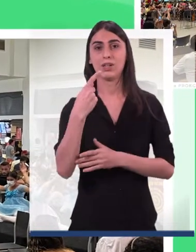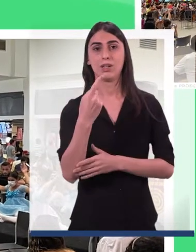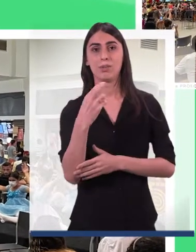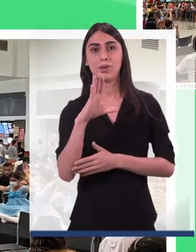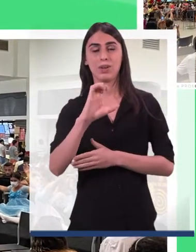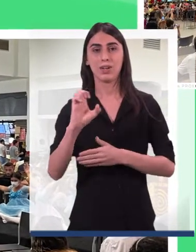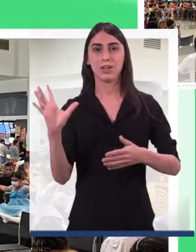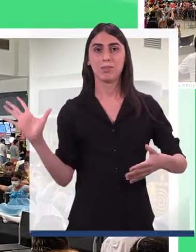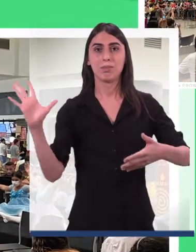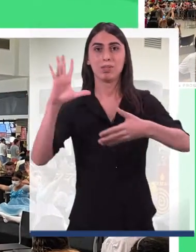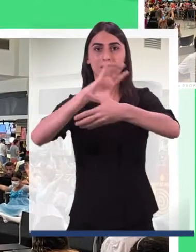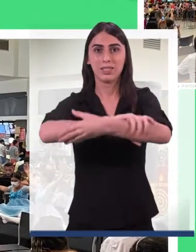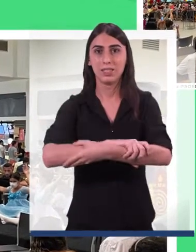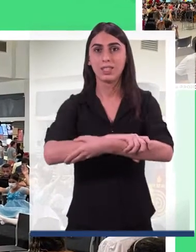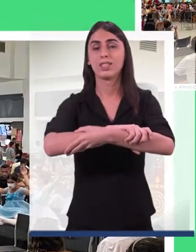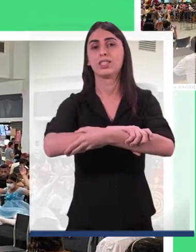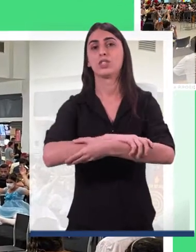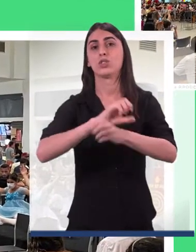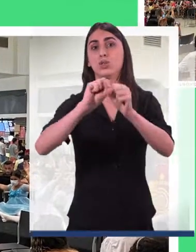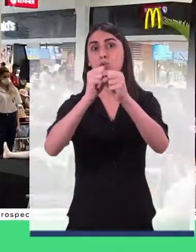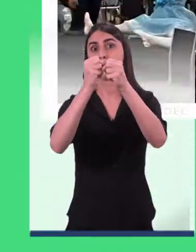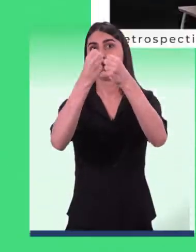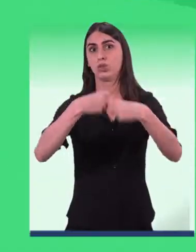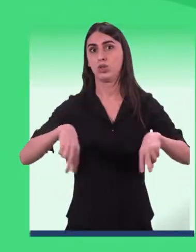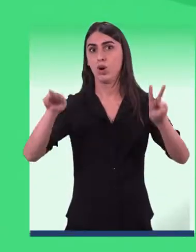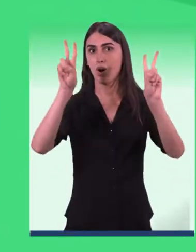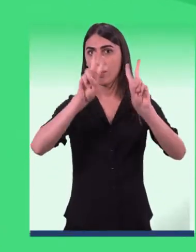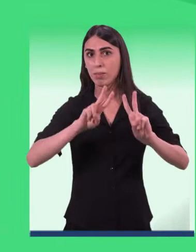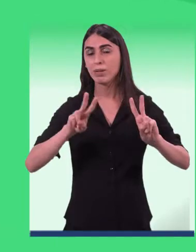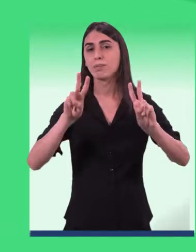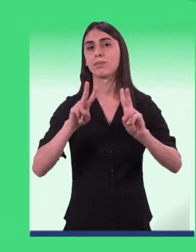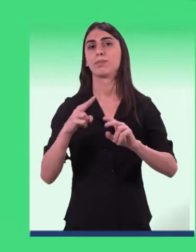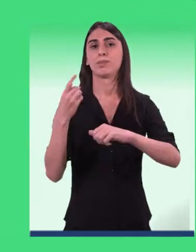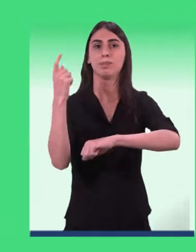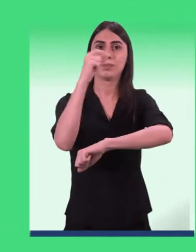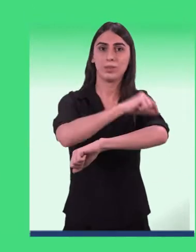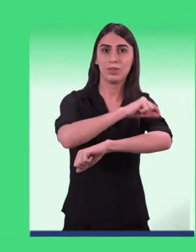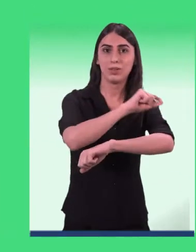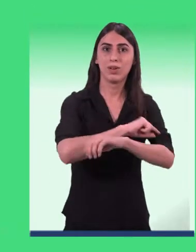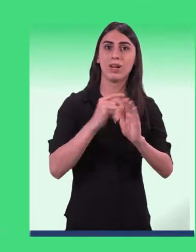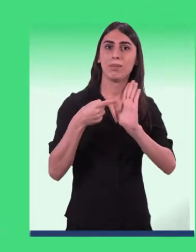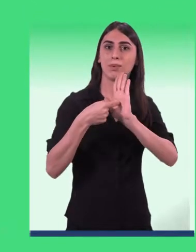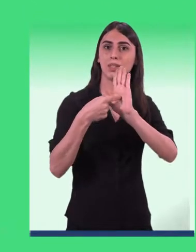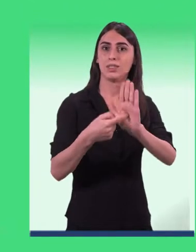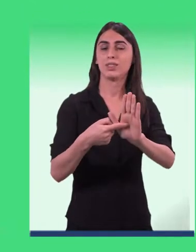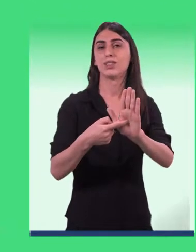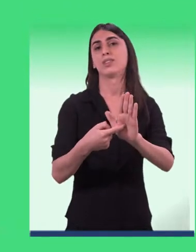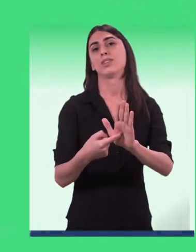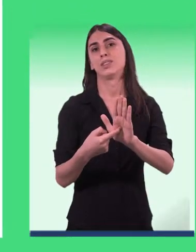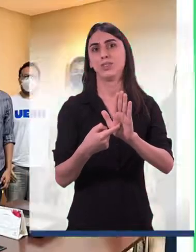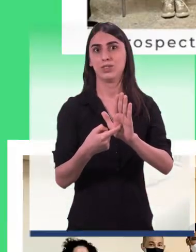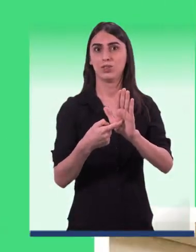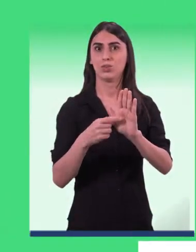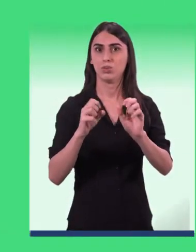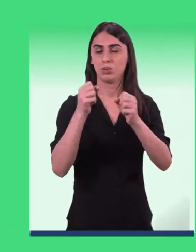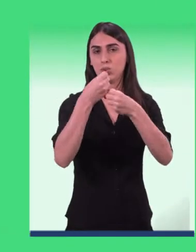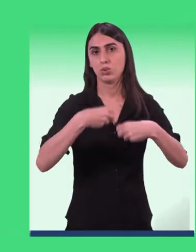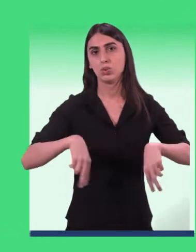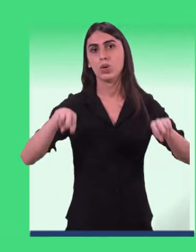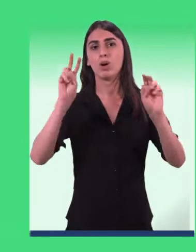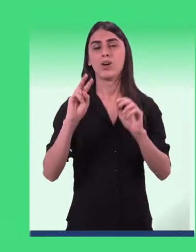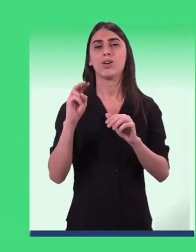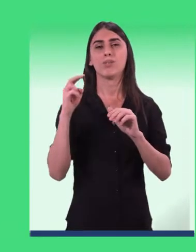PROEC fechou parceria com o Partage Shopping Mossoró e durante o ano o NAC vem se apresentando no shopping, atraindo grande